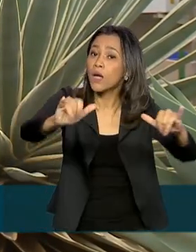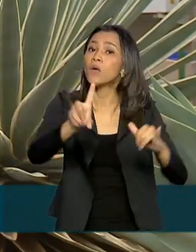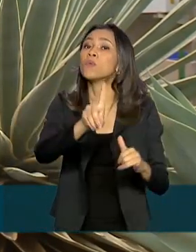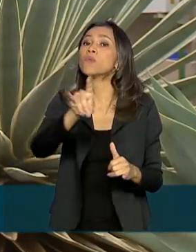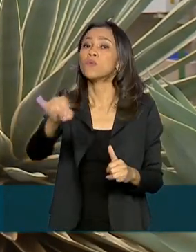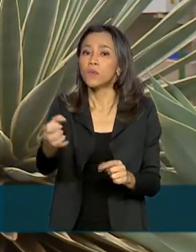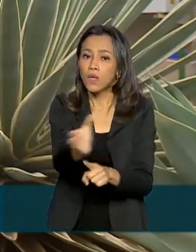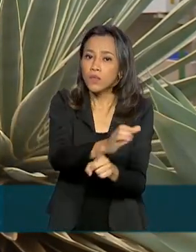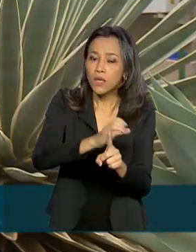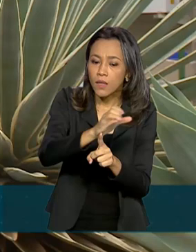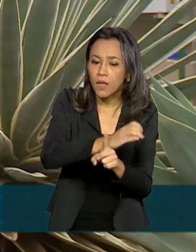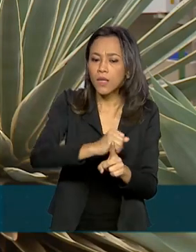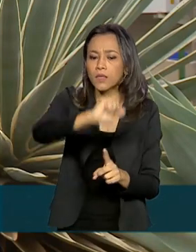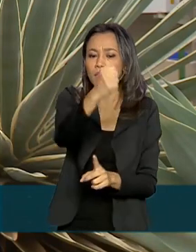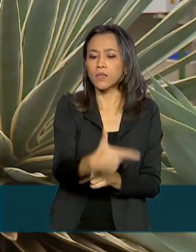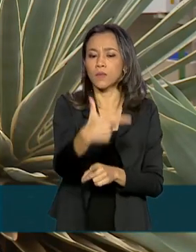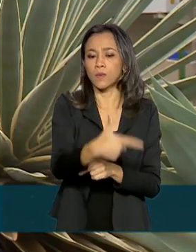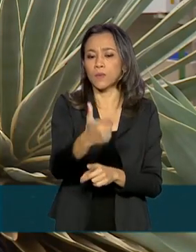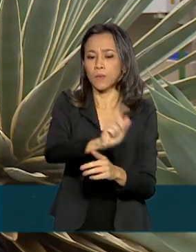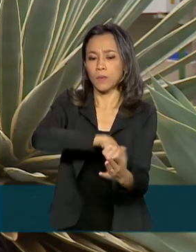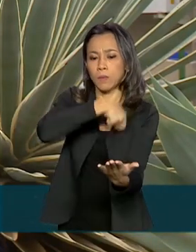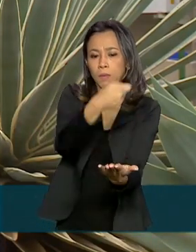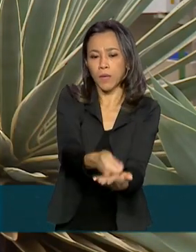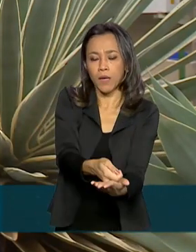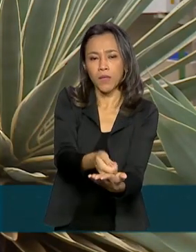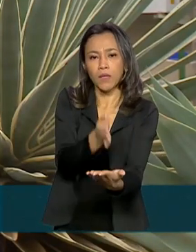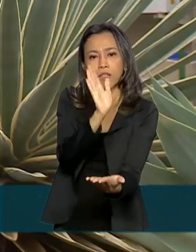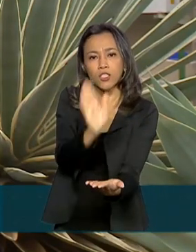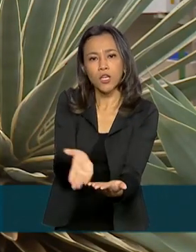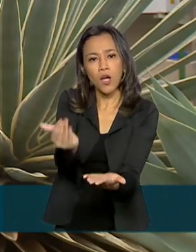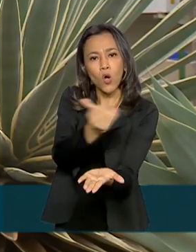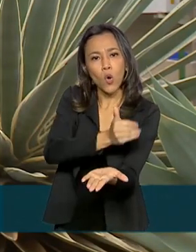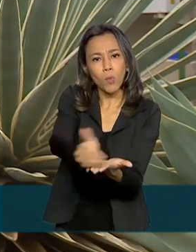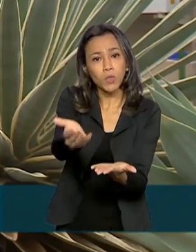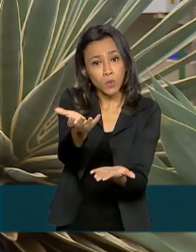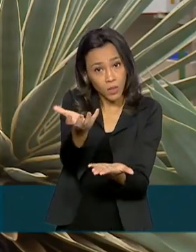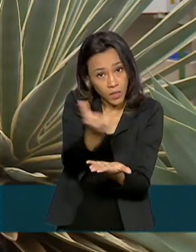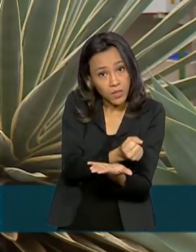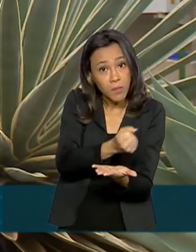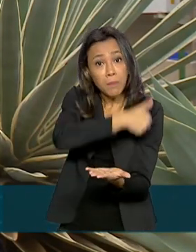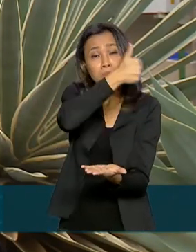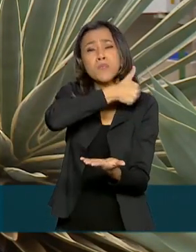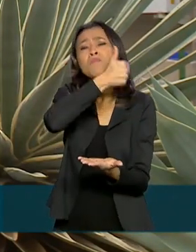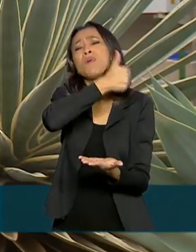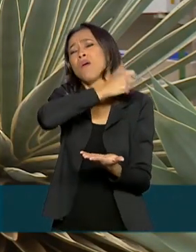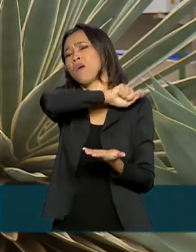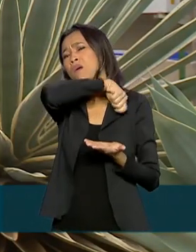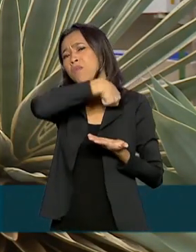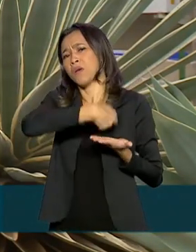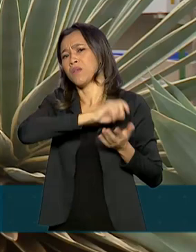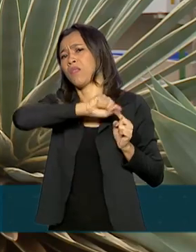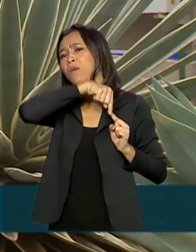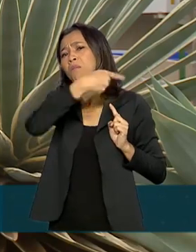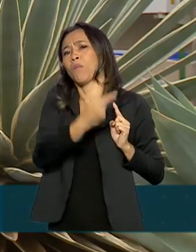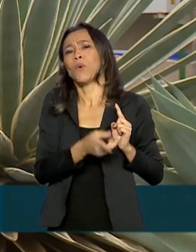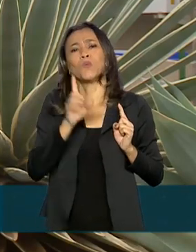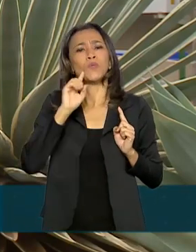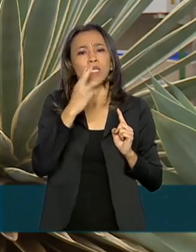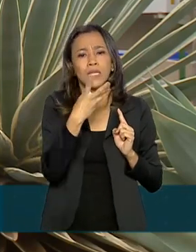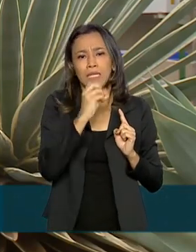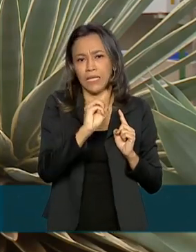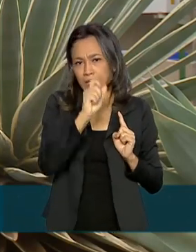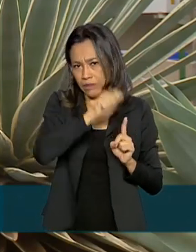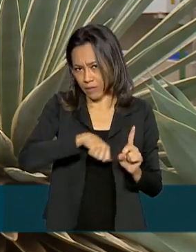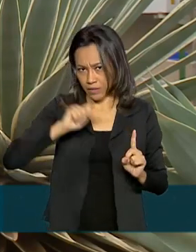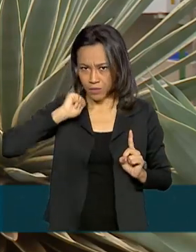da segunda parcela para o público que começou a receber a primeira parcela depois do dia 30 de abril. E nesse novo